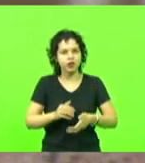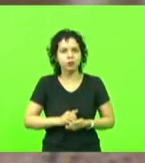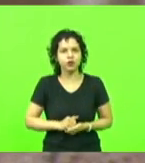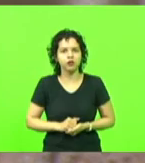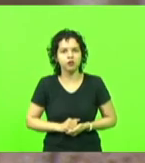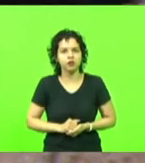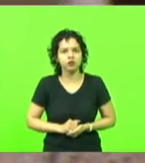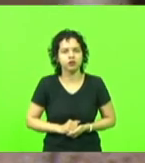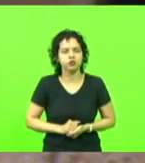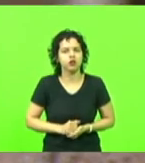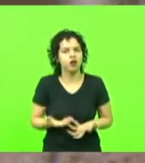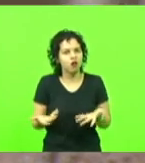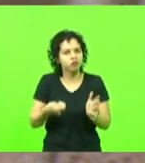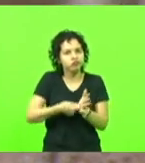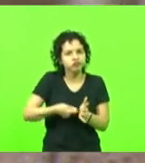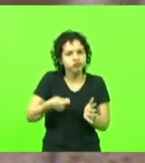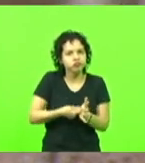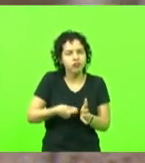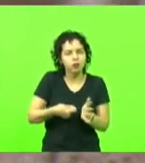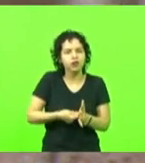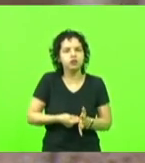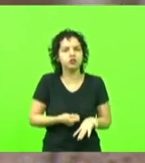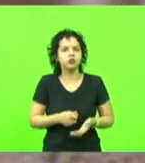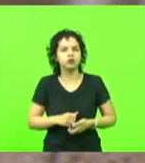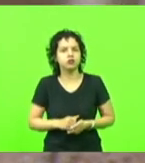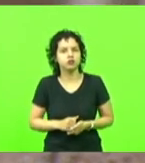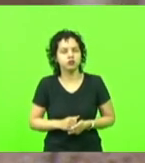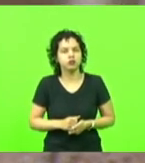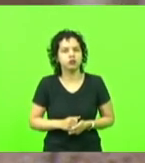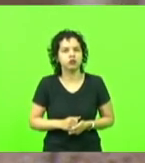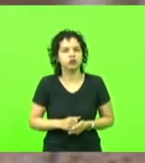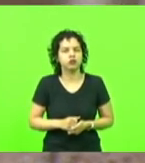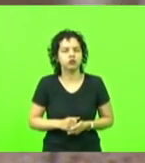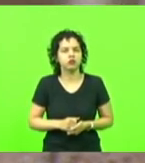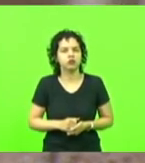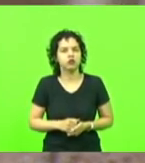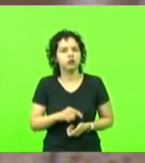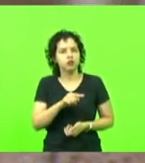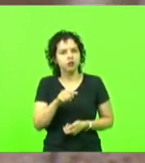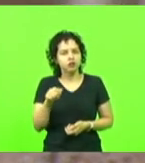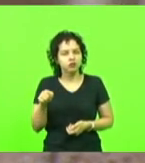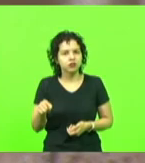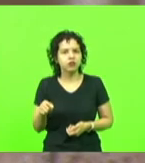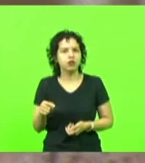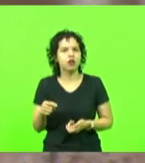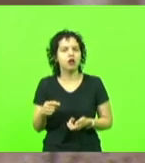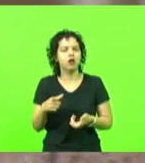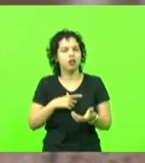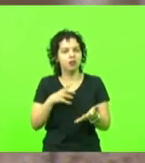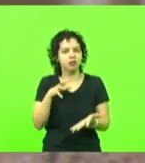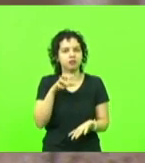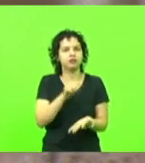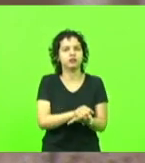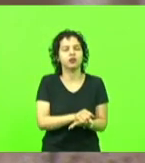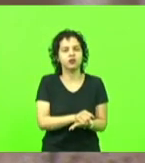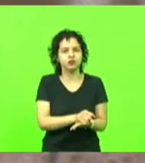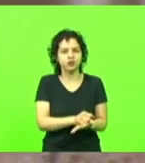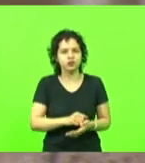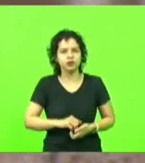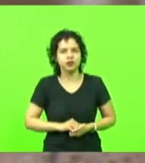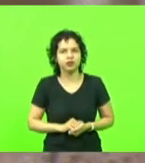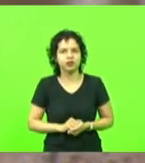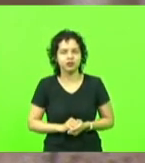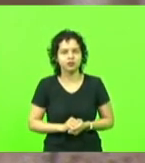quero insistir de uma forma burocrática através de uma ficha de matrícula. Bom senso, senhores, bom senso,